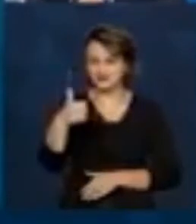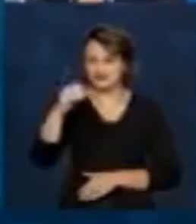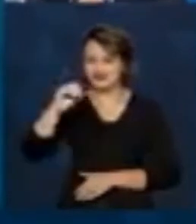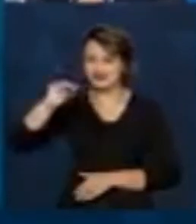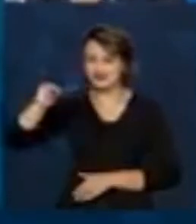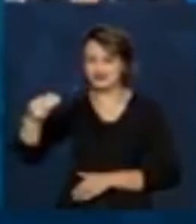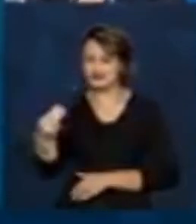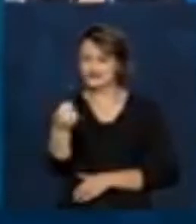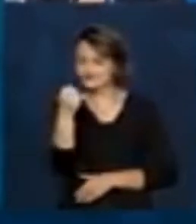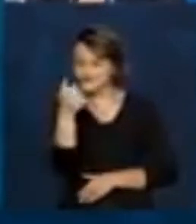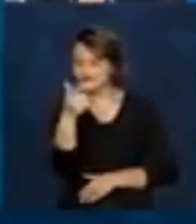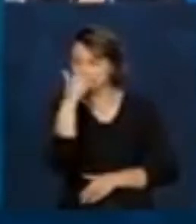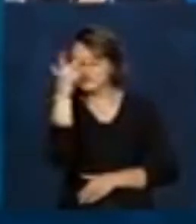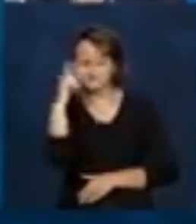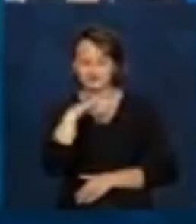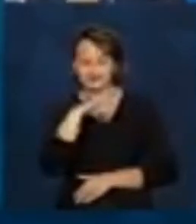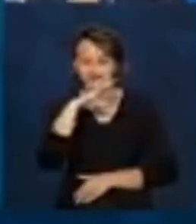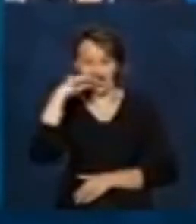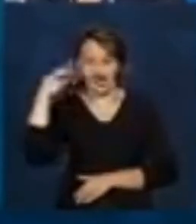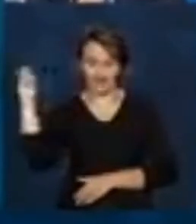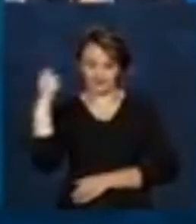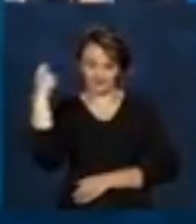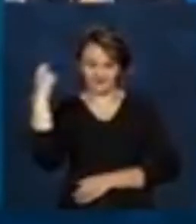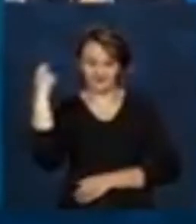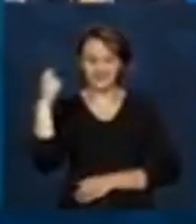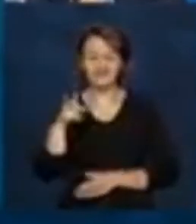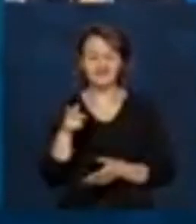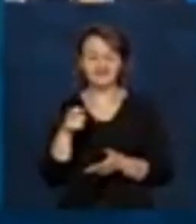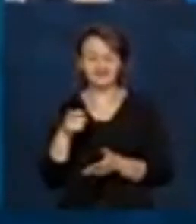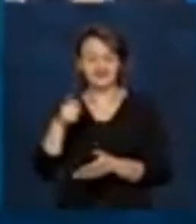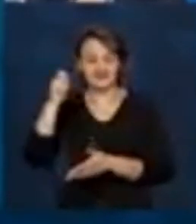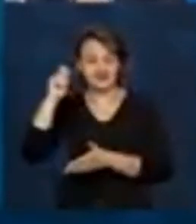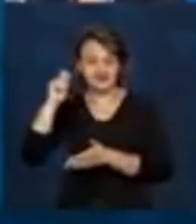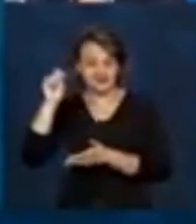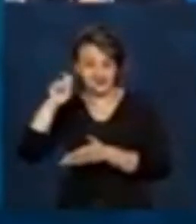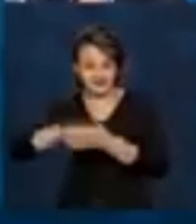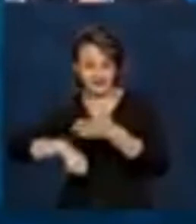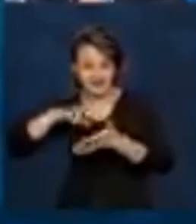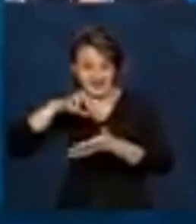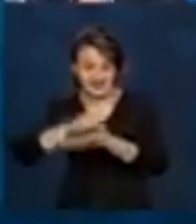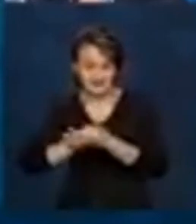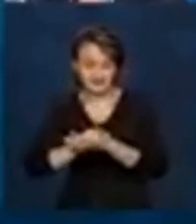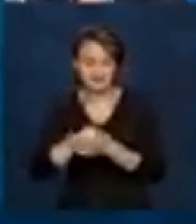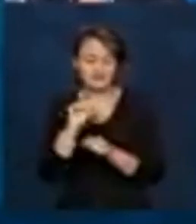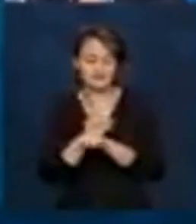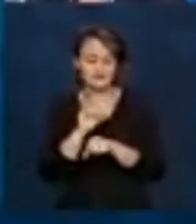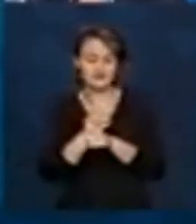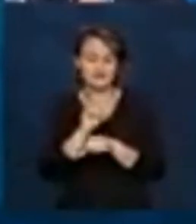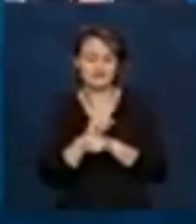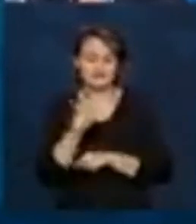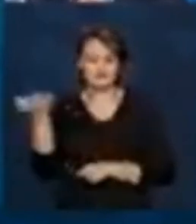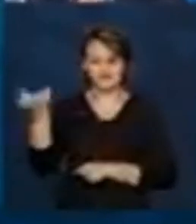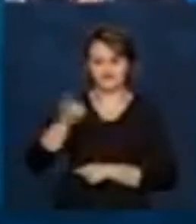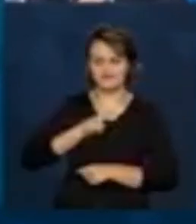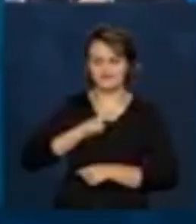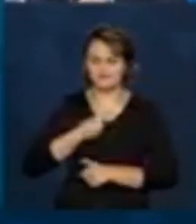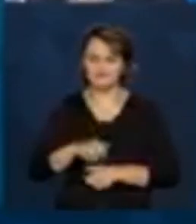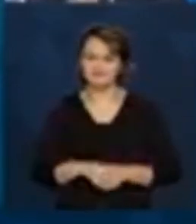de adultos se cadastrando para receber o auxílio.